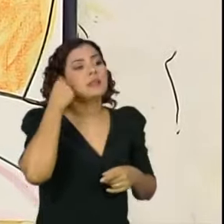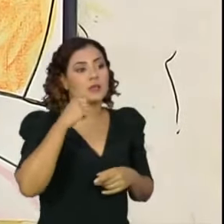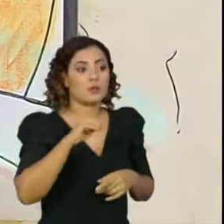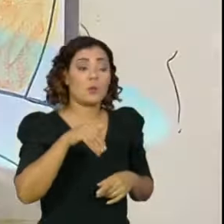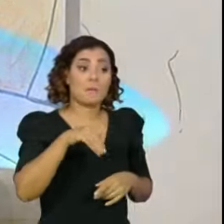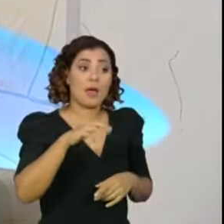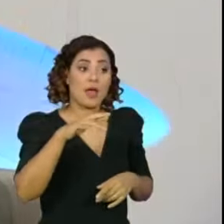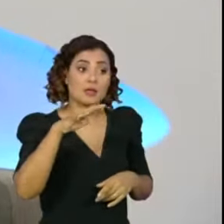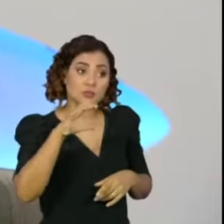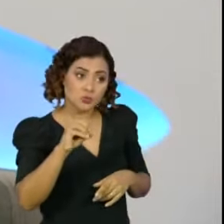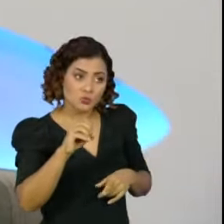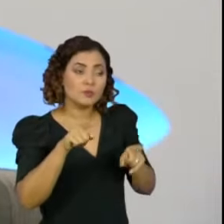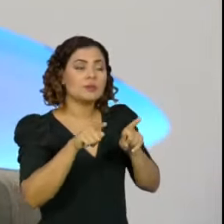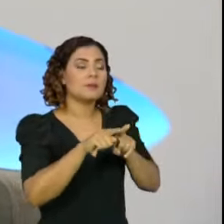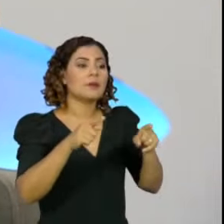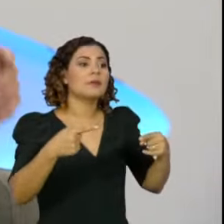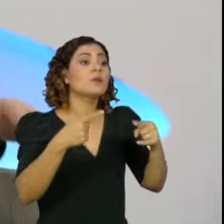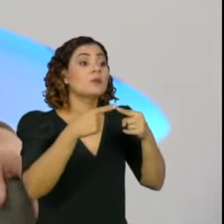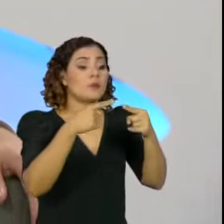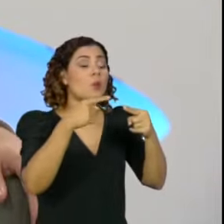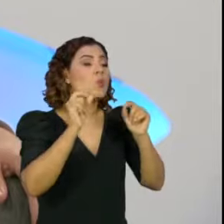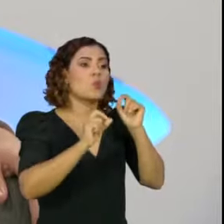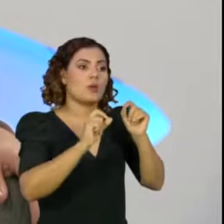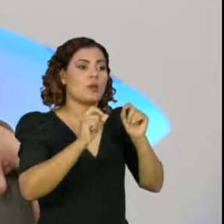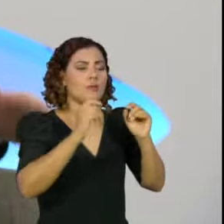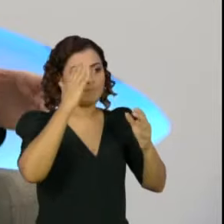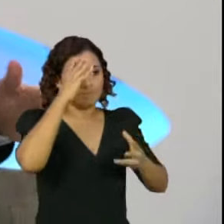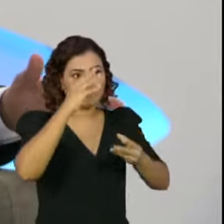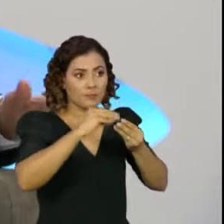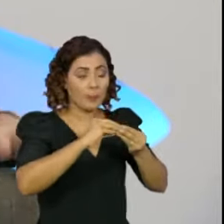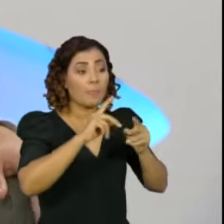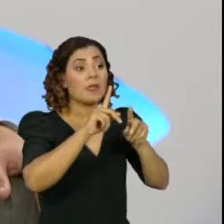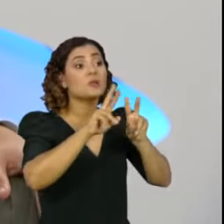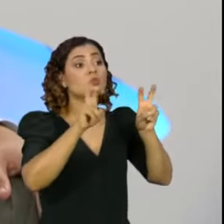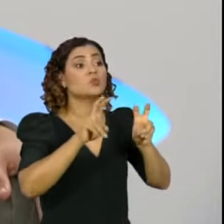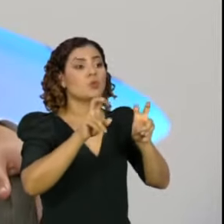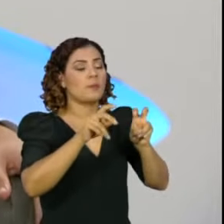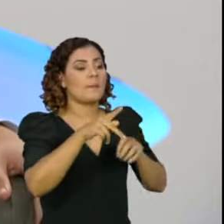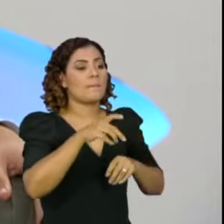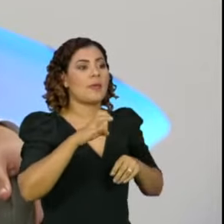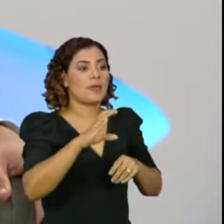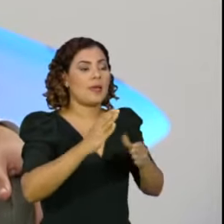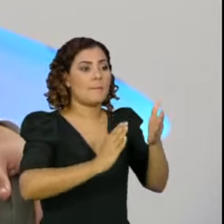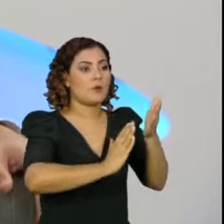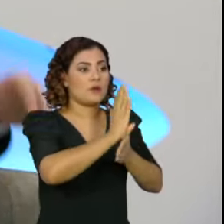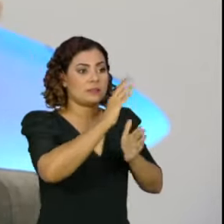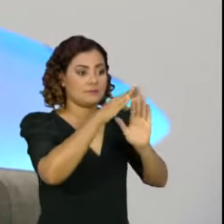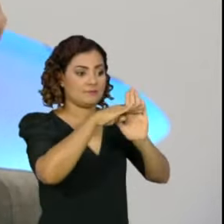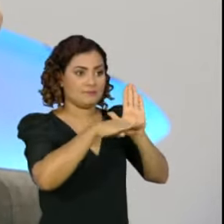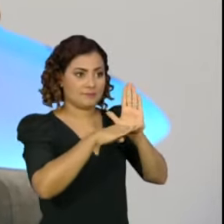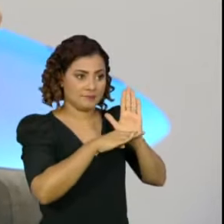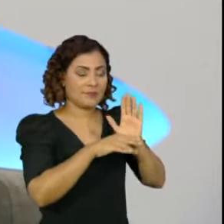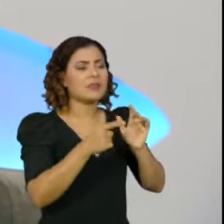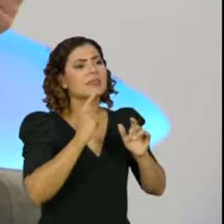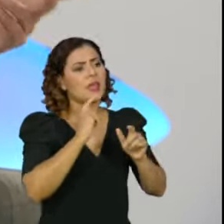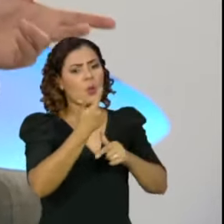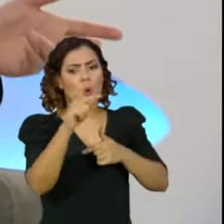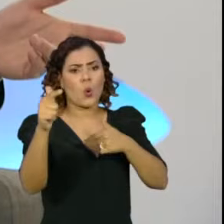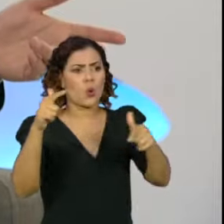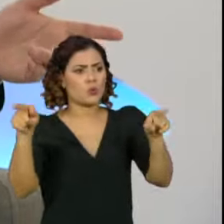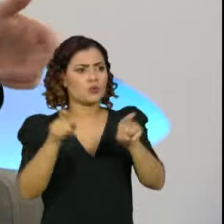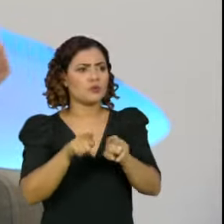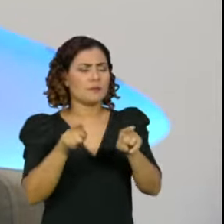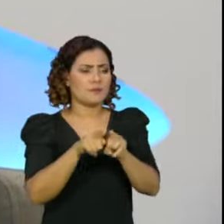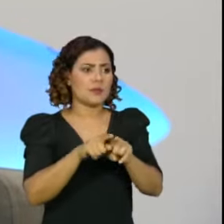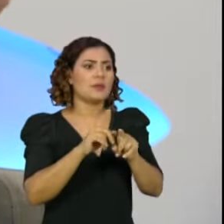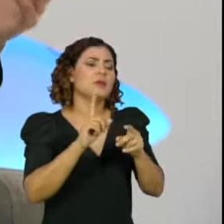Bittar, o que distensiona muito a compreensão em relação à admissibilidade dessa PEC e a aprovação dela. Há outros temas relativamente